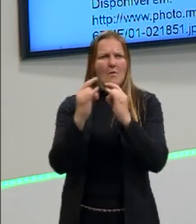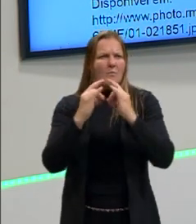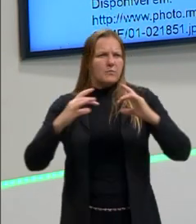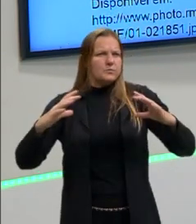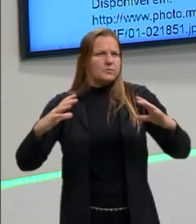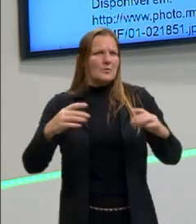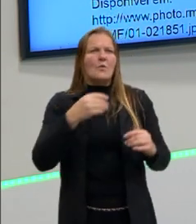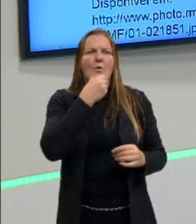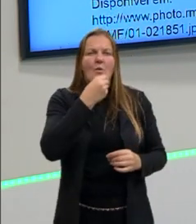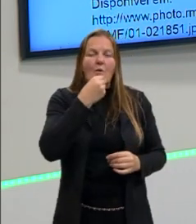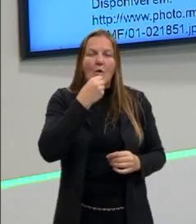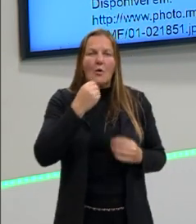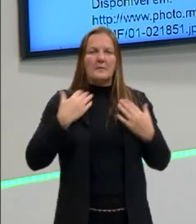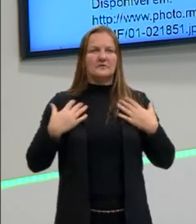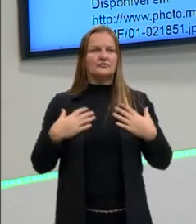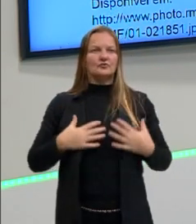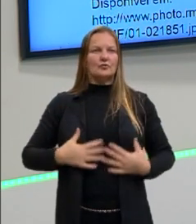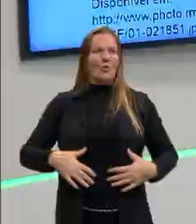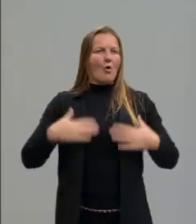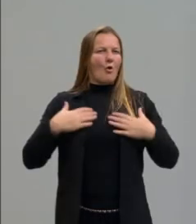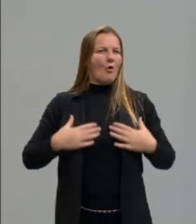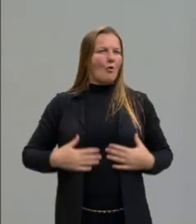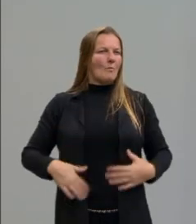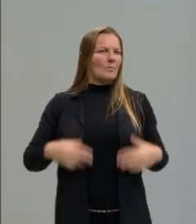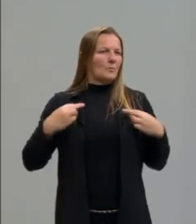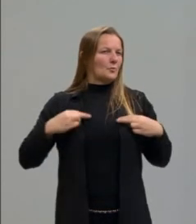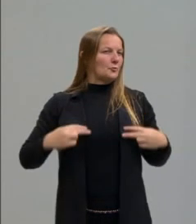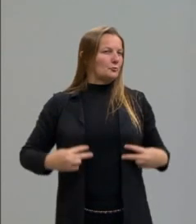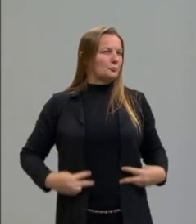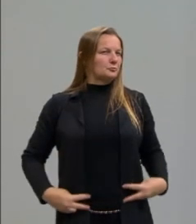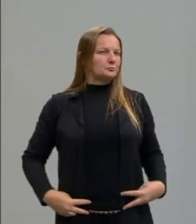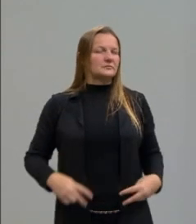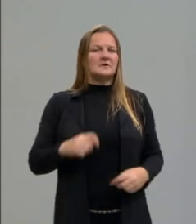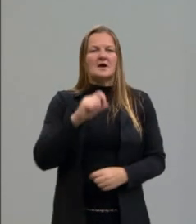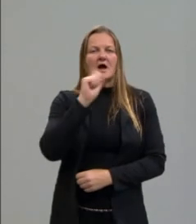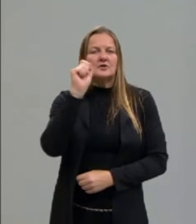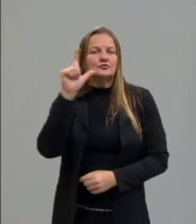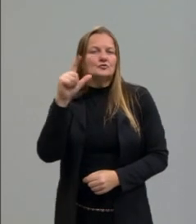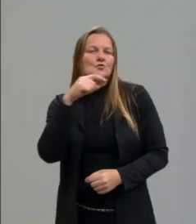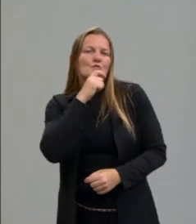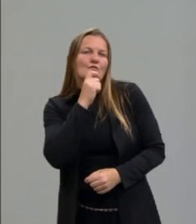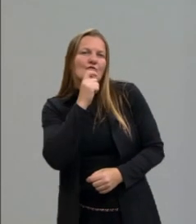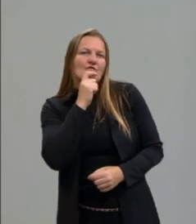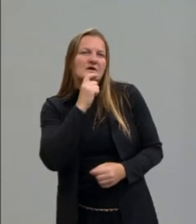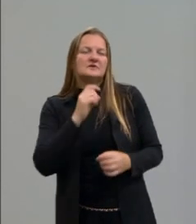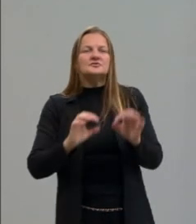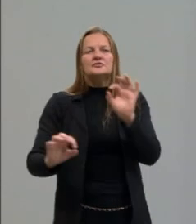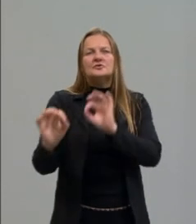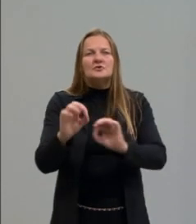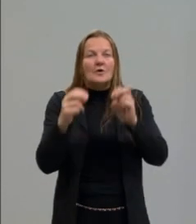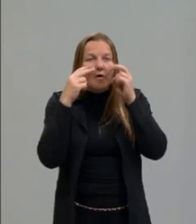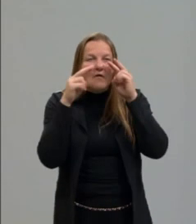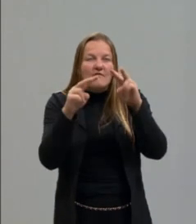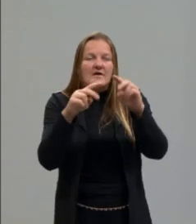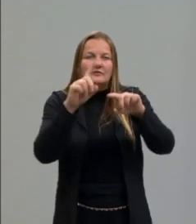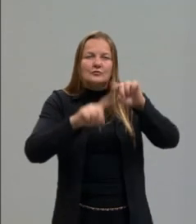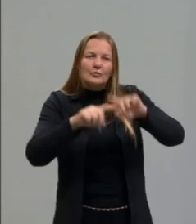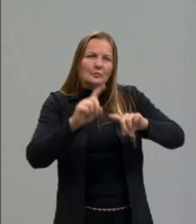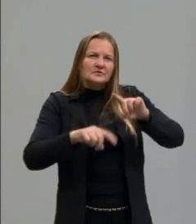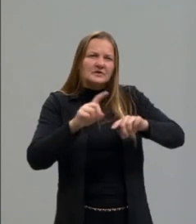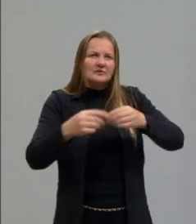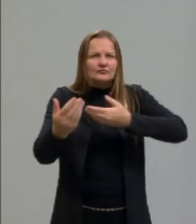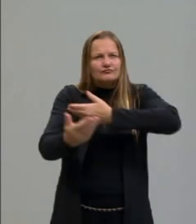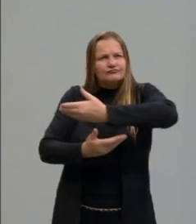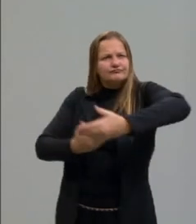vários homens vestindo túnicas também cinzentas, azuis, verdes, e eles estão vendo objetos, trocando